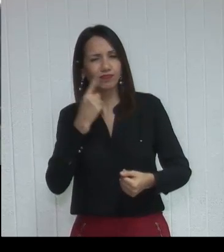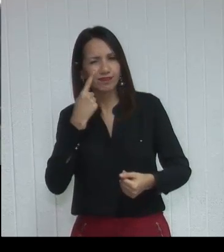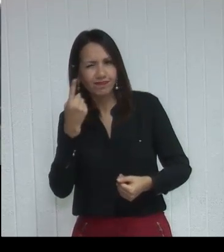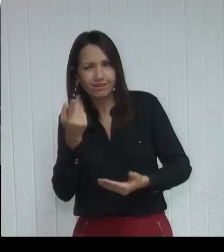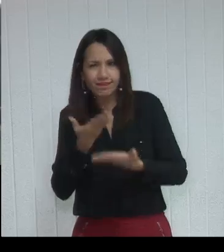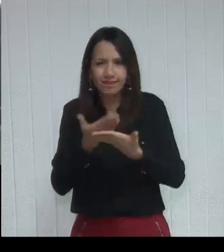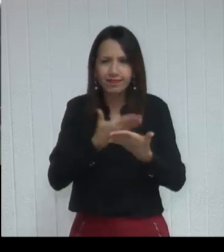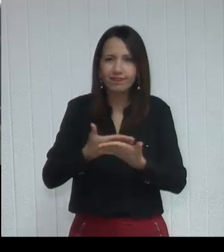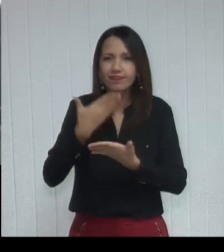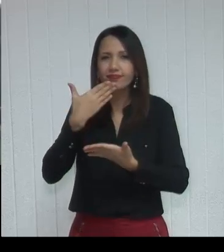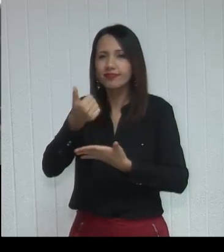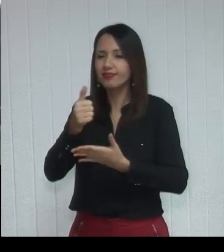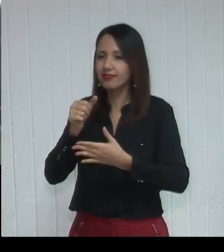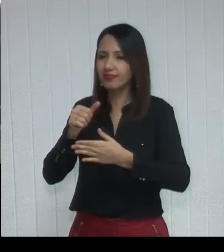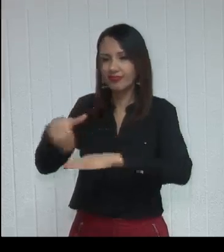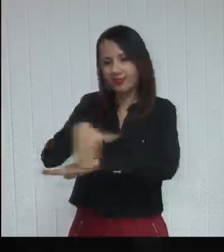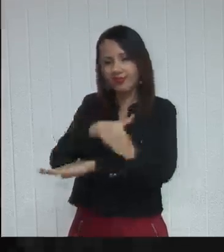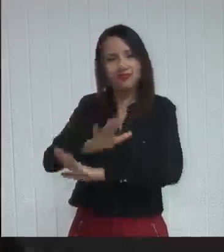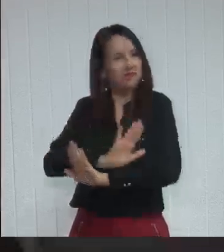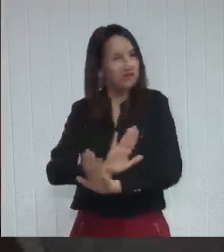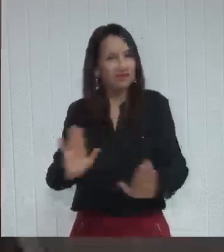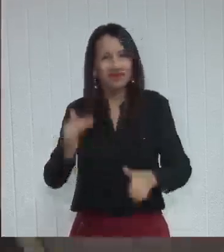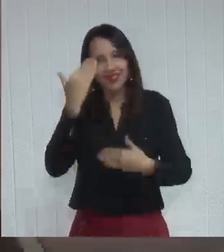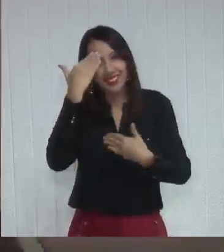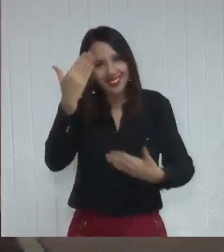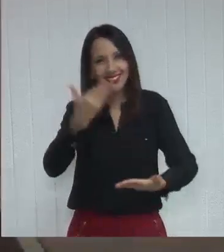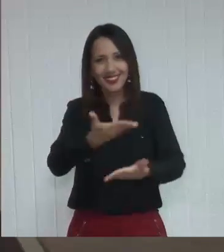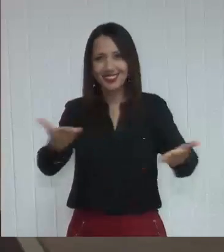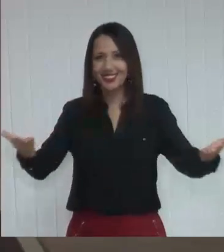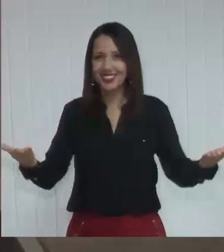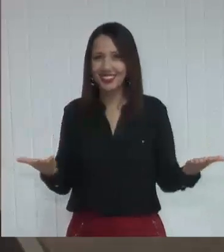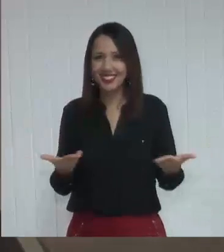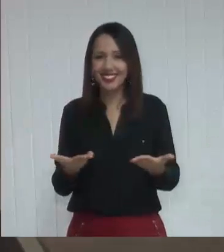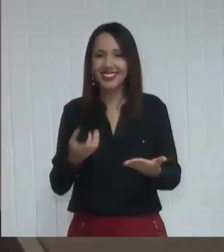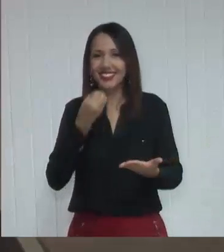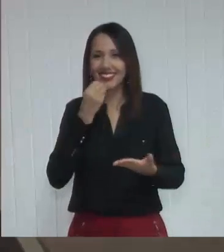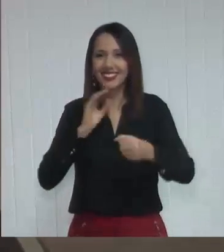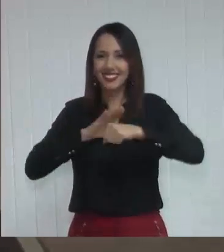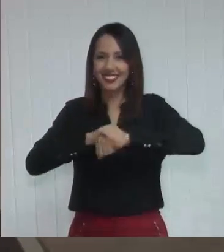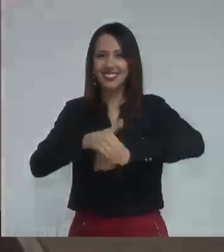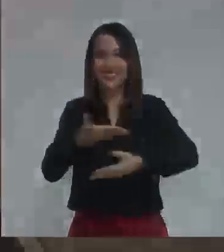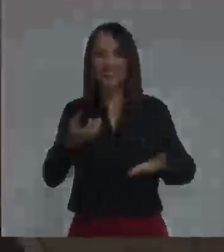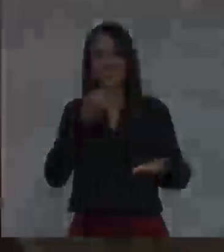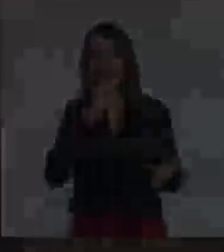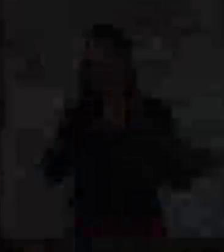para essa rua. Por hoje, é só agradeço a todos. todos tenhamos uma boa noite, uma boa semana.